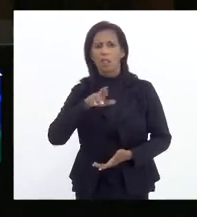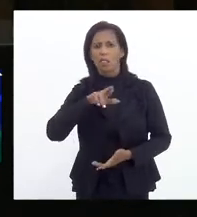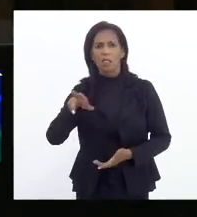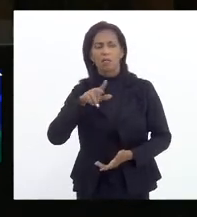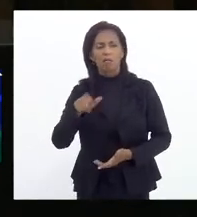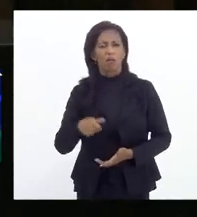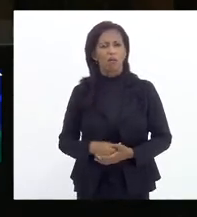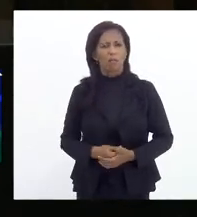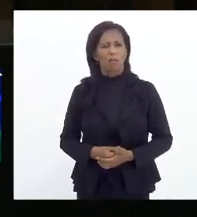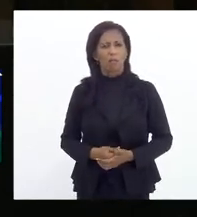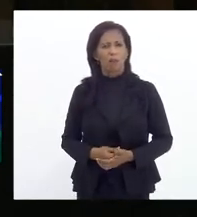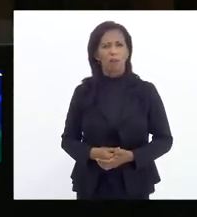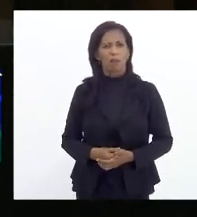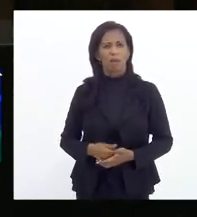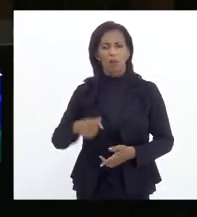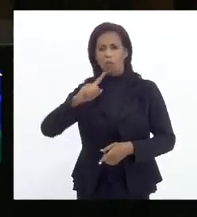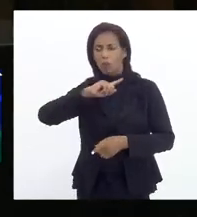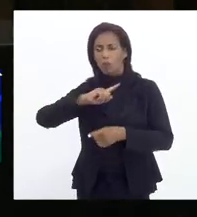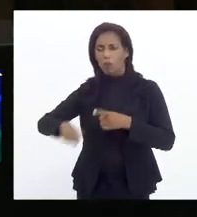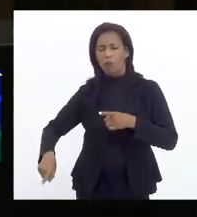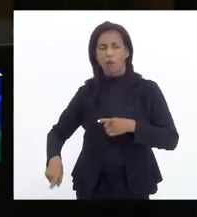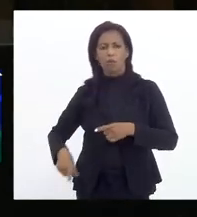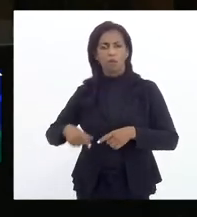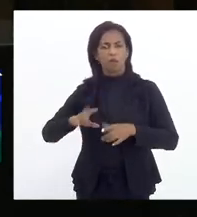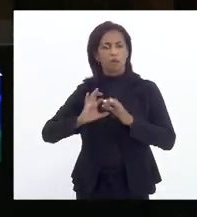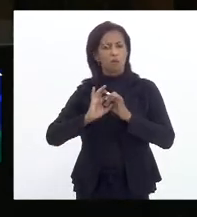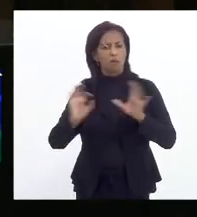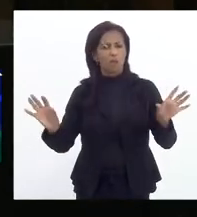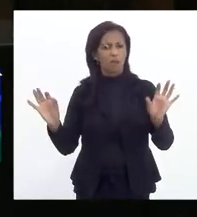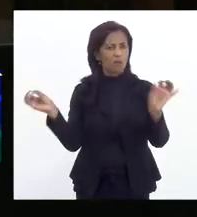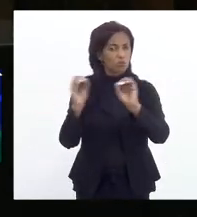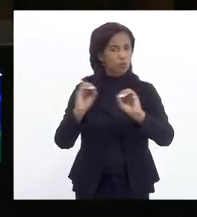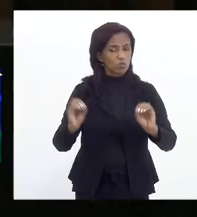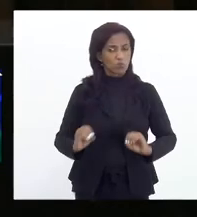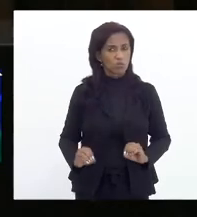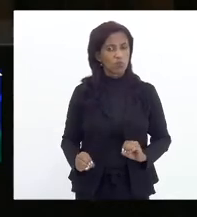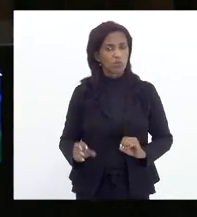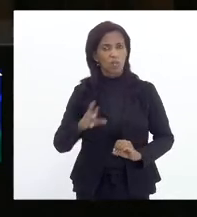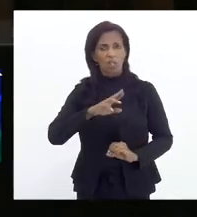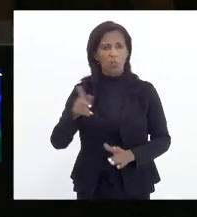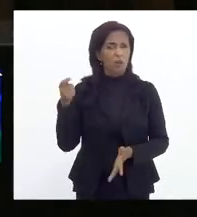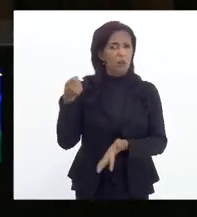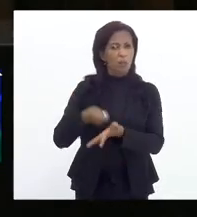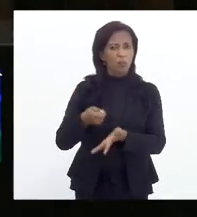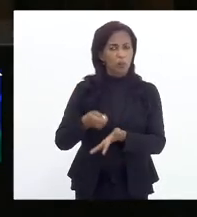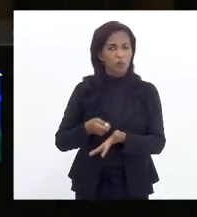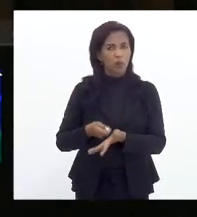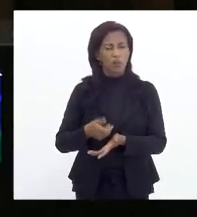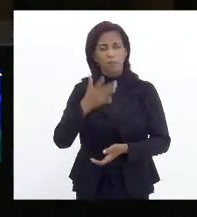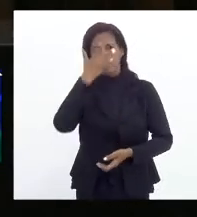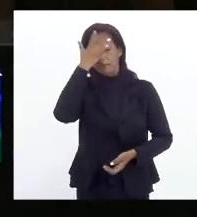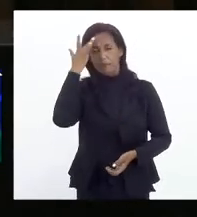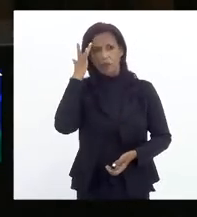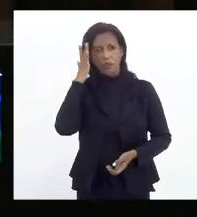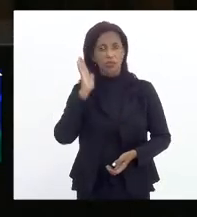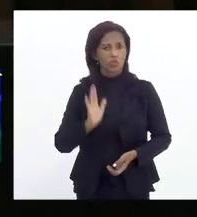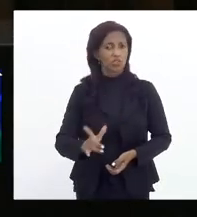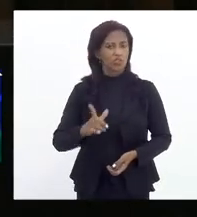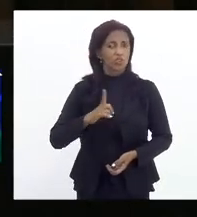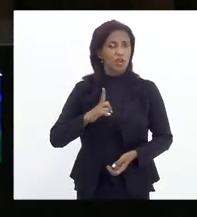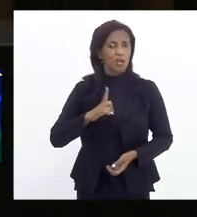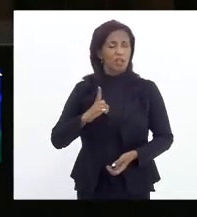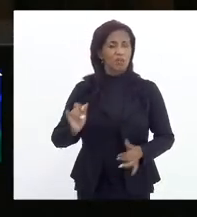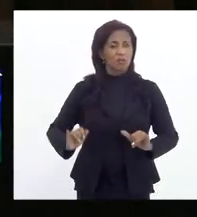cercear a liberdade de ninguém, não é punir pessoas que já estão